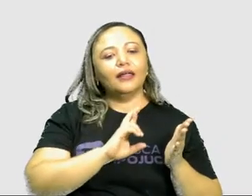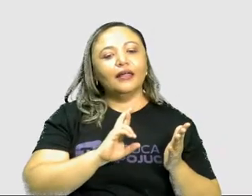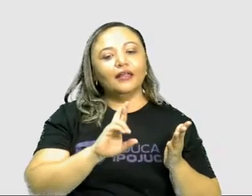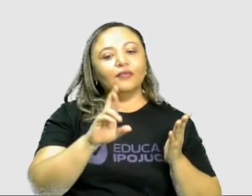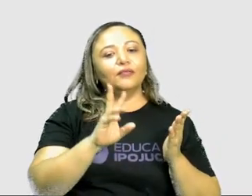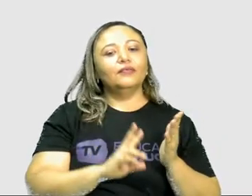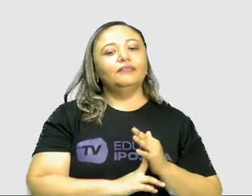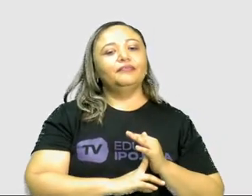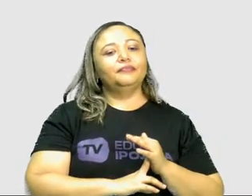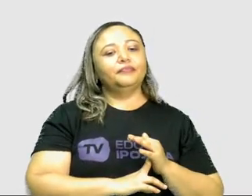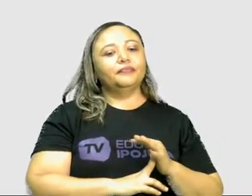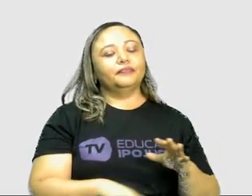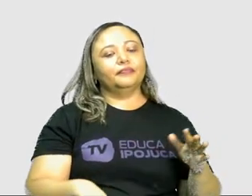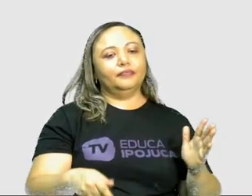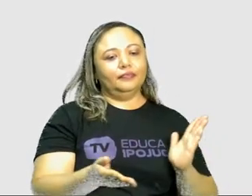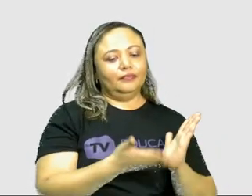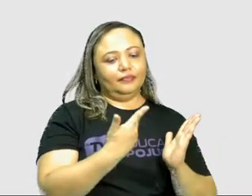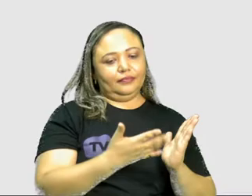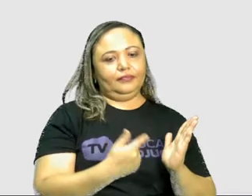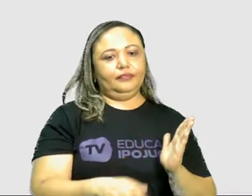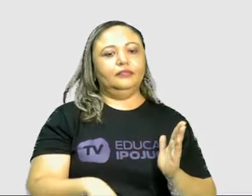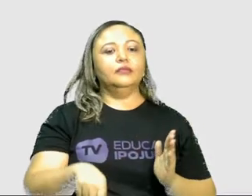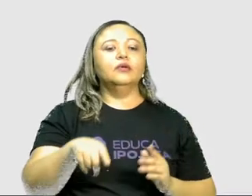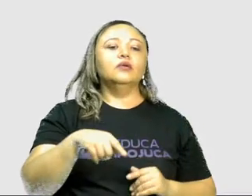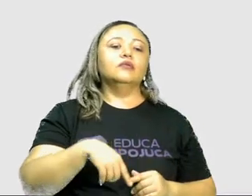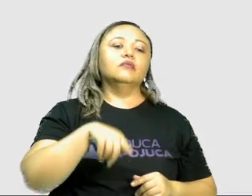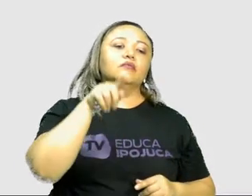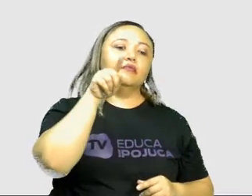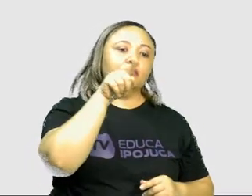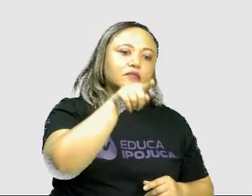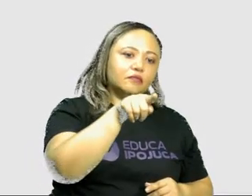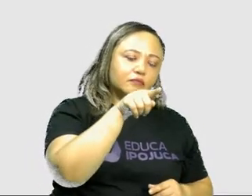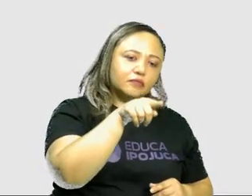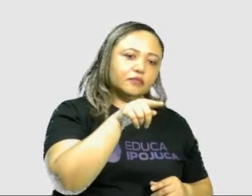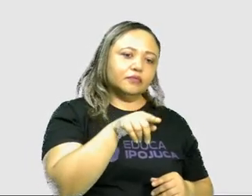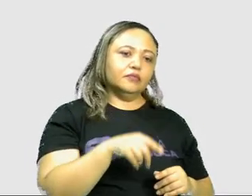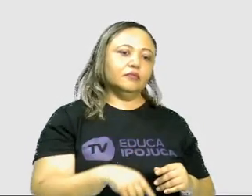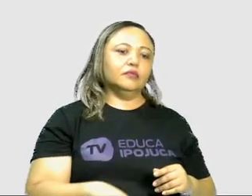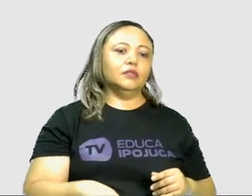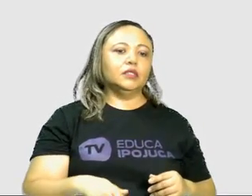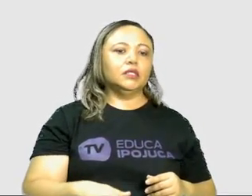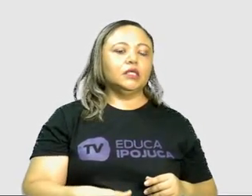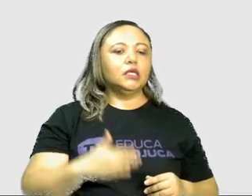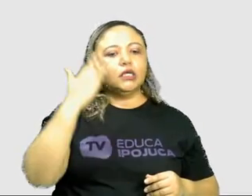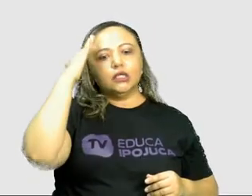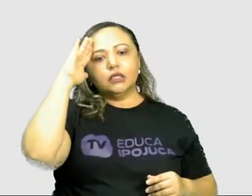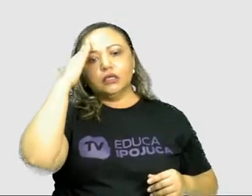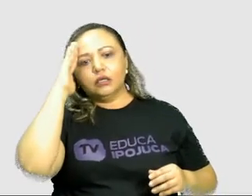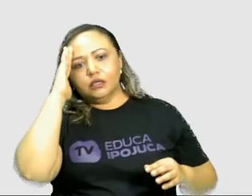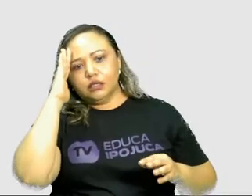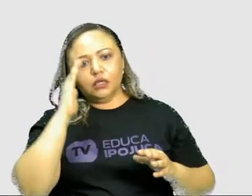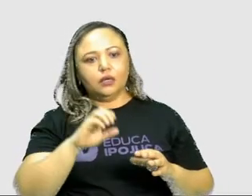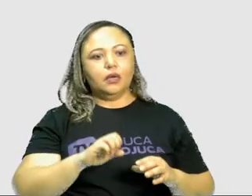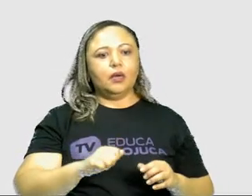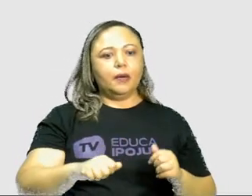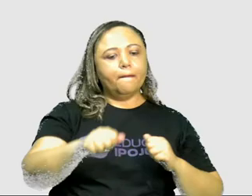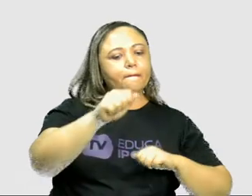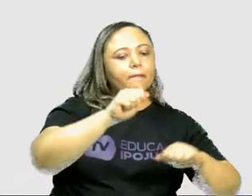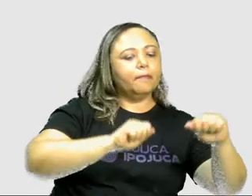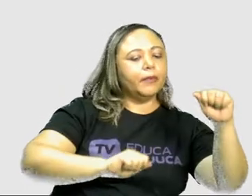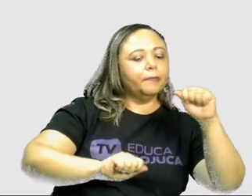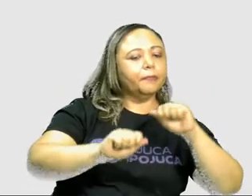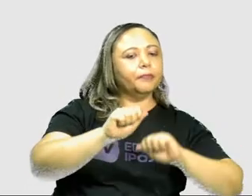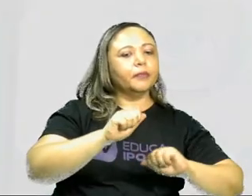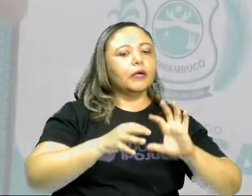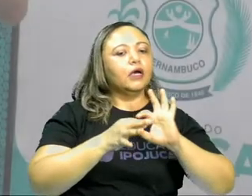no caderno de vocês. Para você, o que é livre mercado? Nós vimos aqui que dentro do liberalismo,